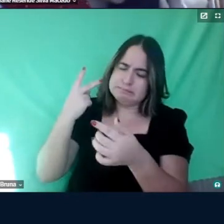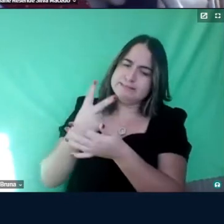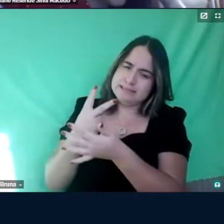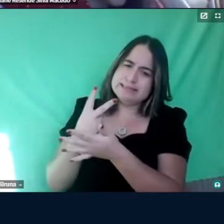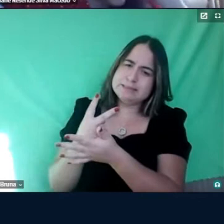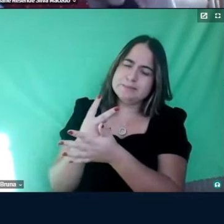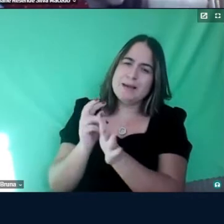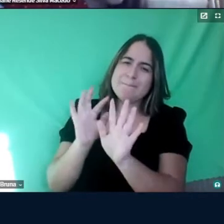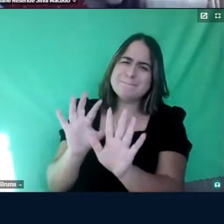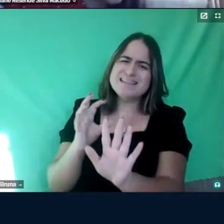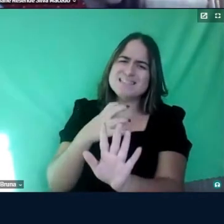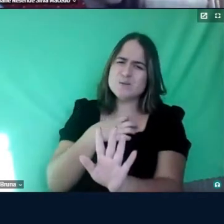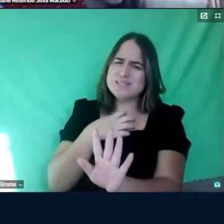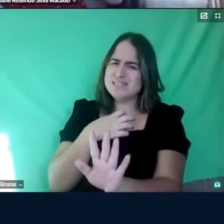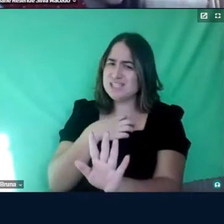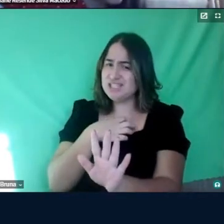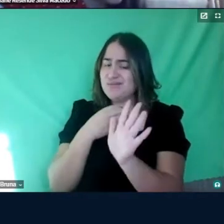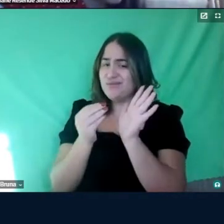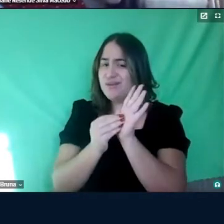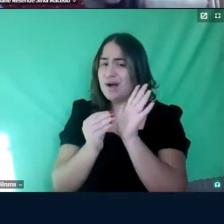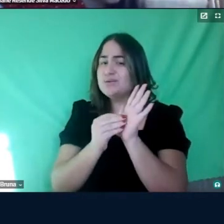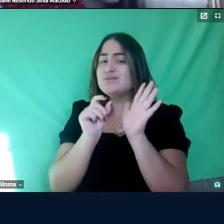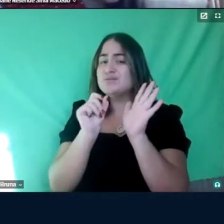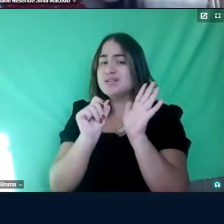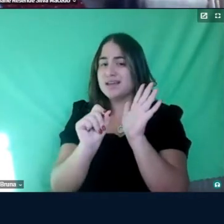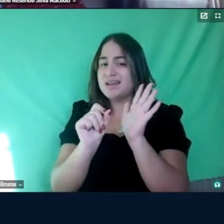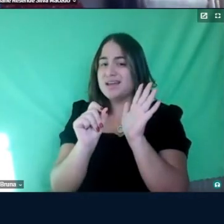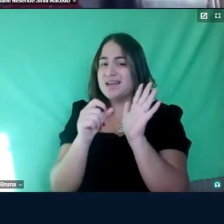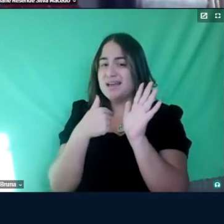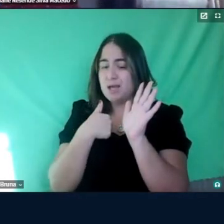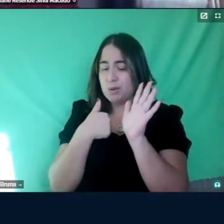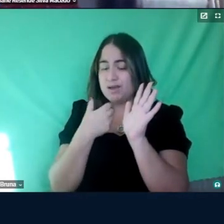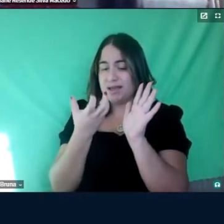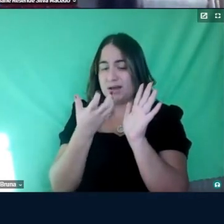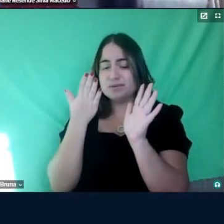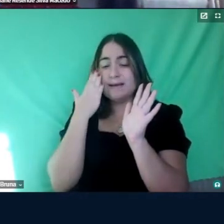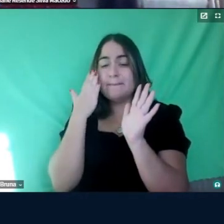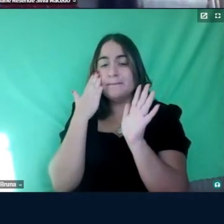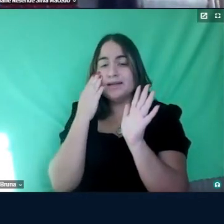mas eu senti um pouco falta, Cris, eu queria ouvir um pouquinho de você,